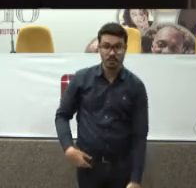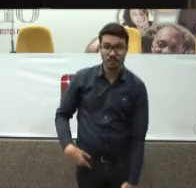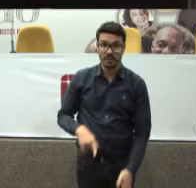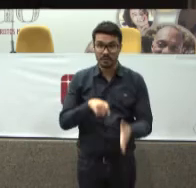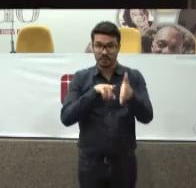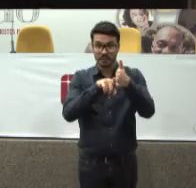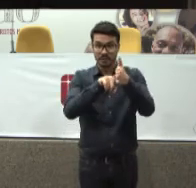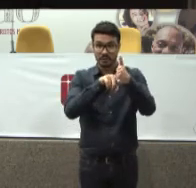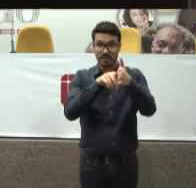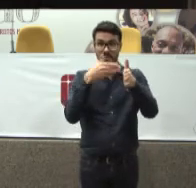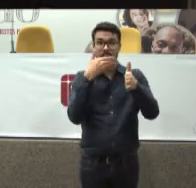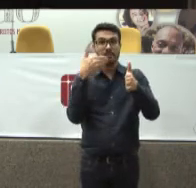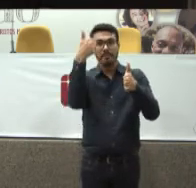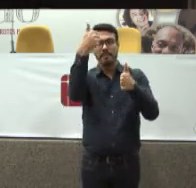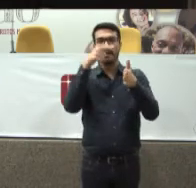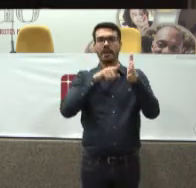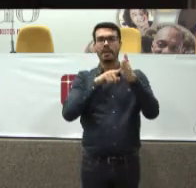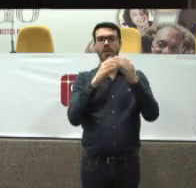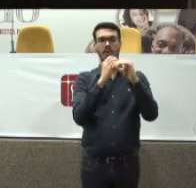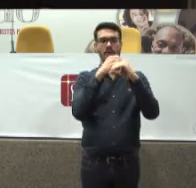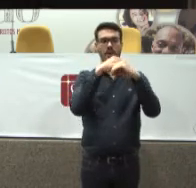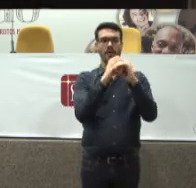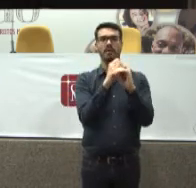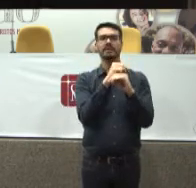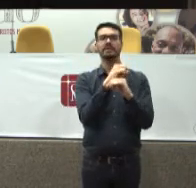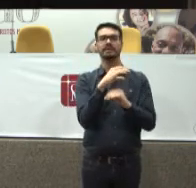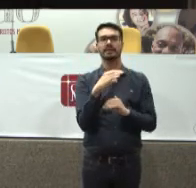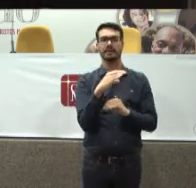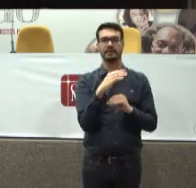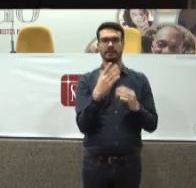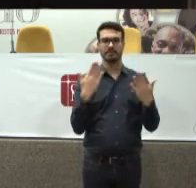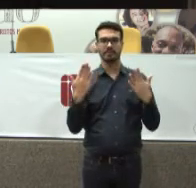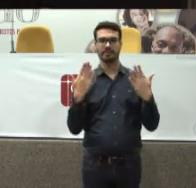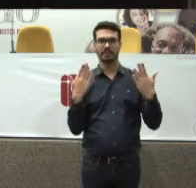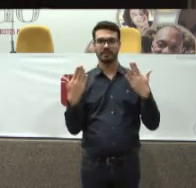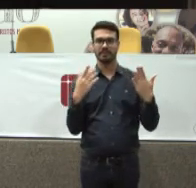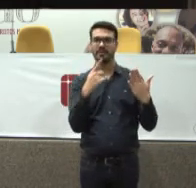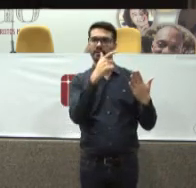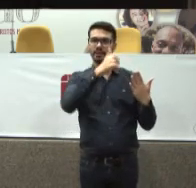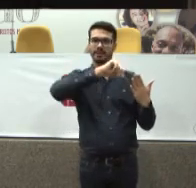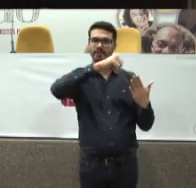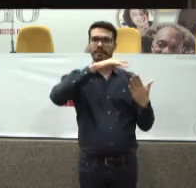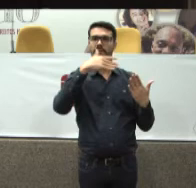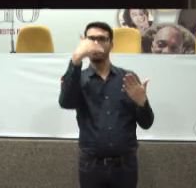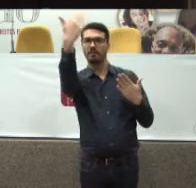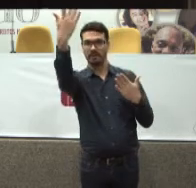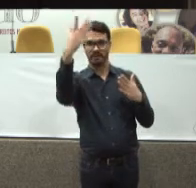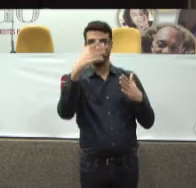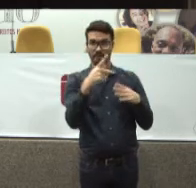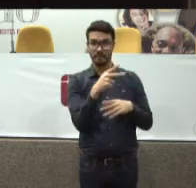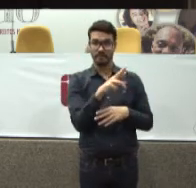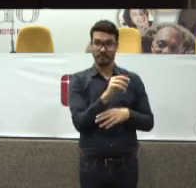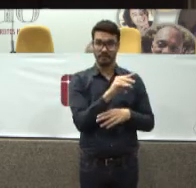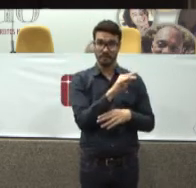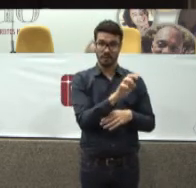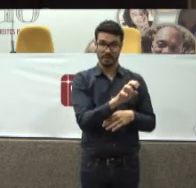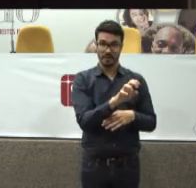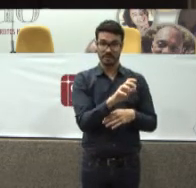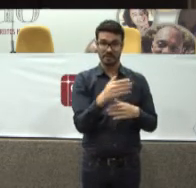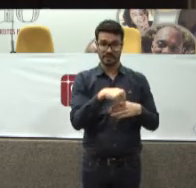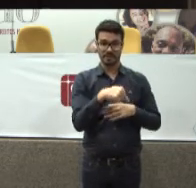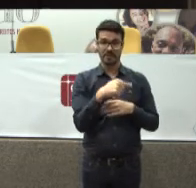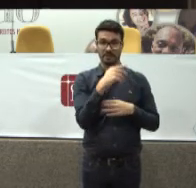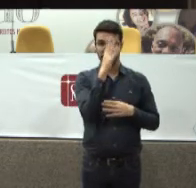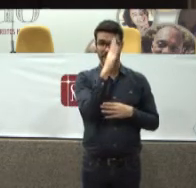laboratório Que é o melhor Da América Latina Lá em Santa Catarina Avaliando as características Das próteses nacionais E